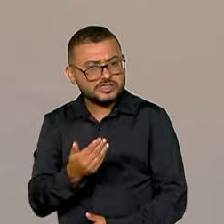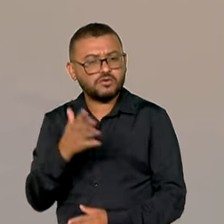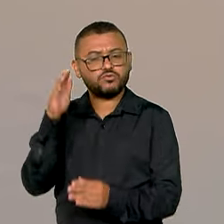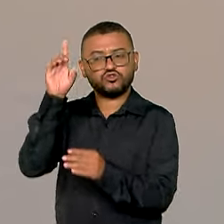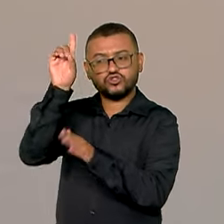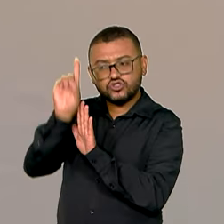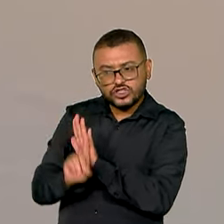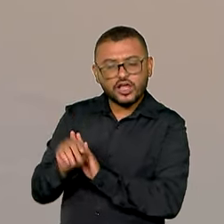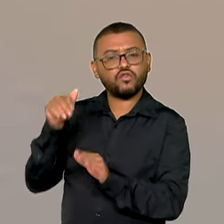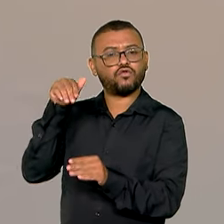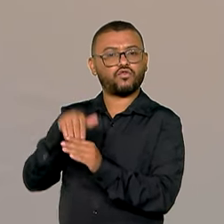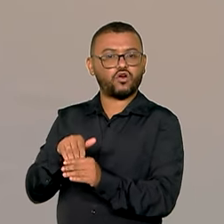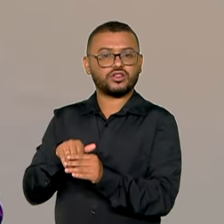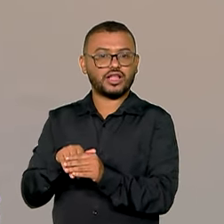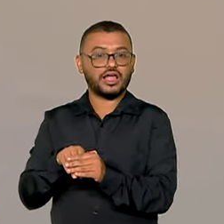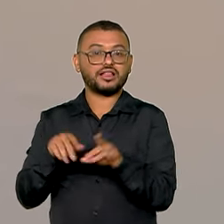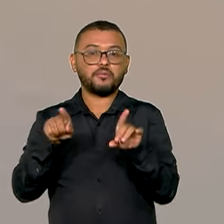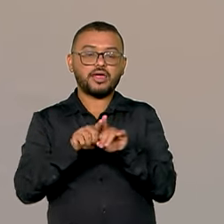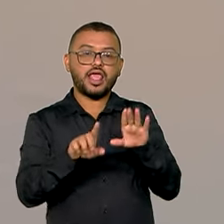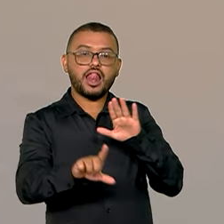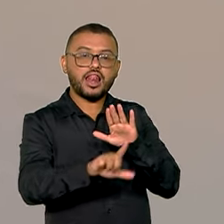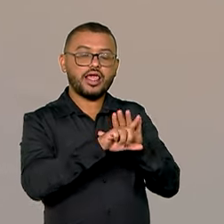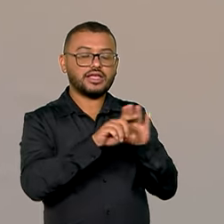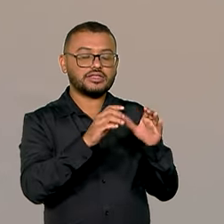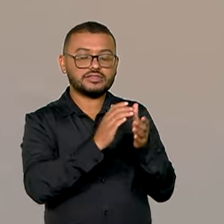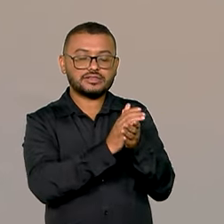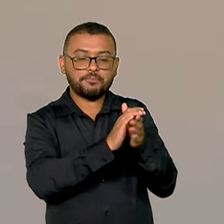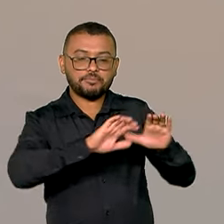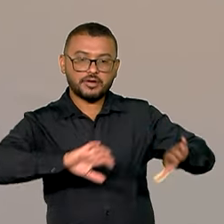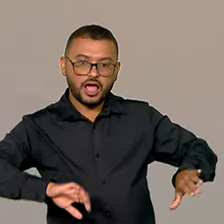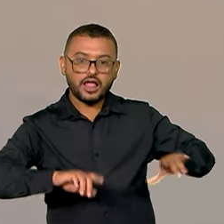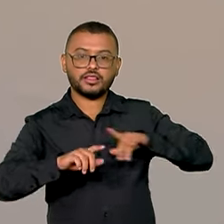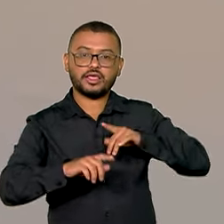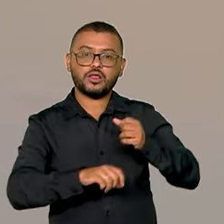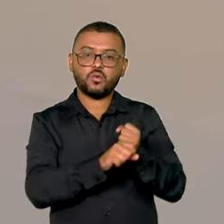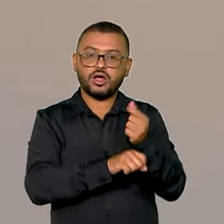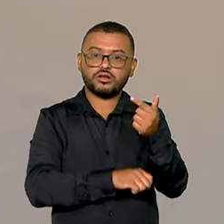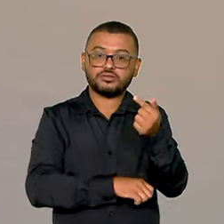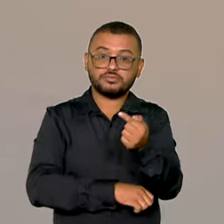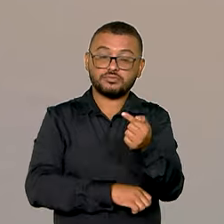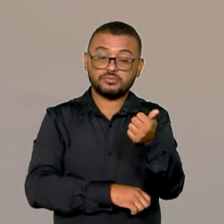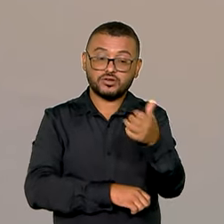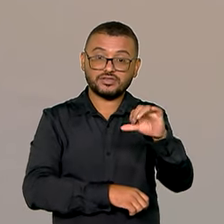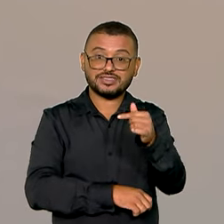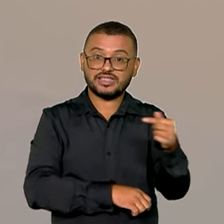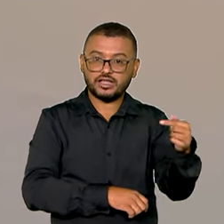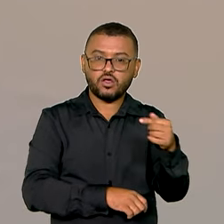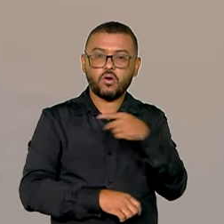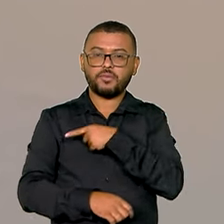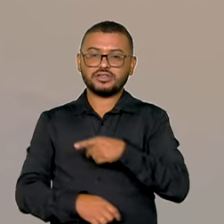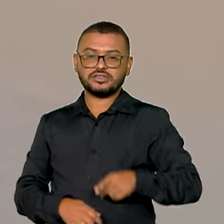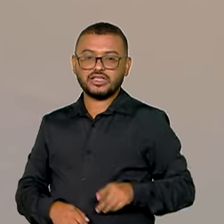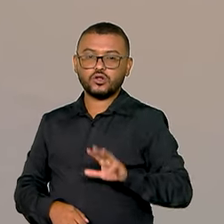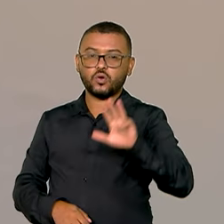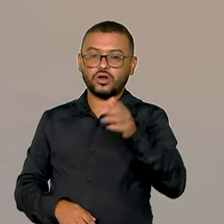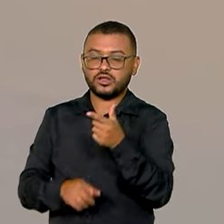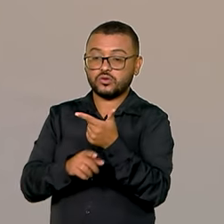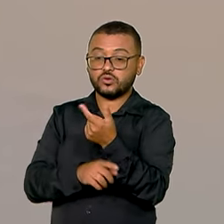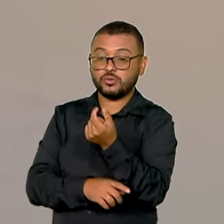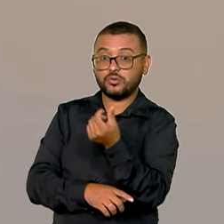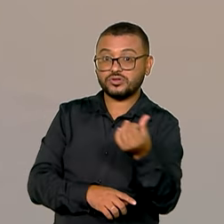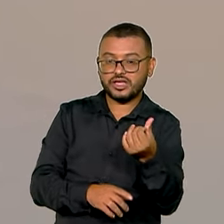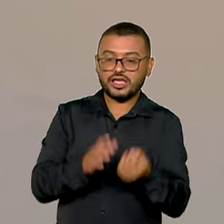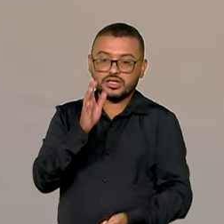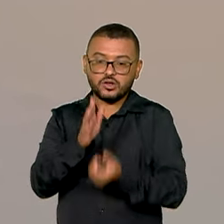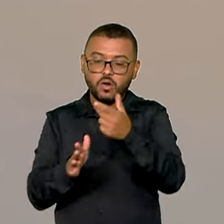votar. Já a lei do divórcio foi aprovada em 77. Em 2006, o presidente Lula sancionou a lei